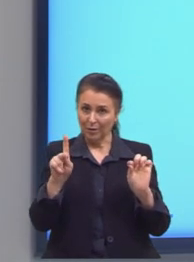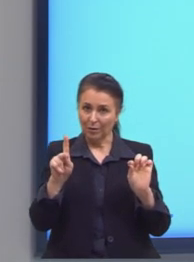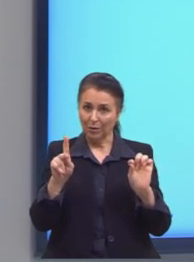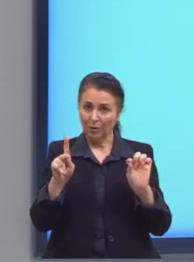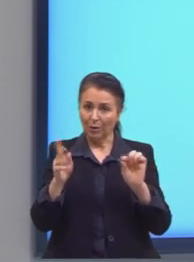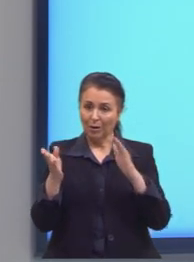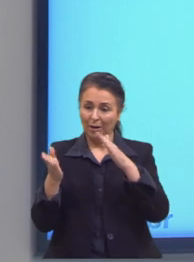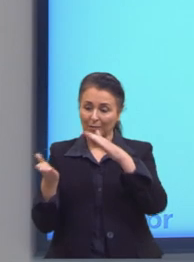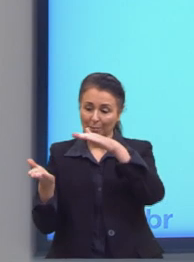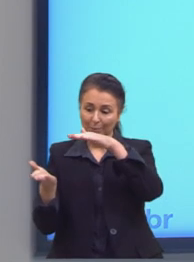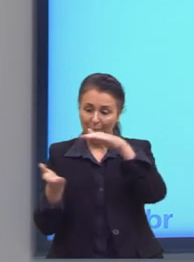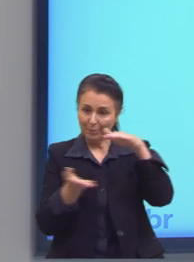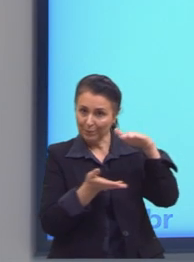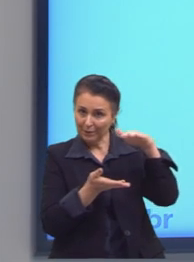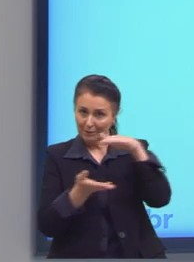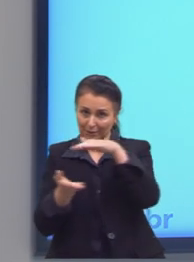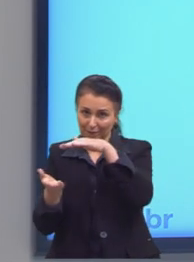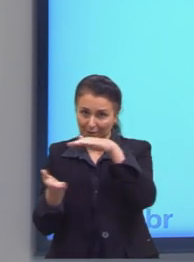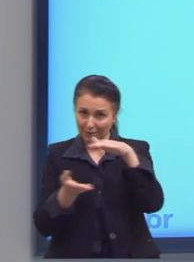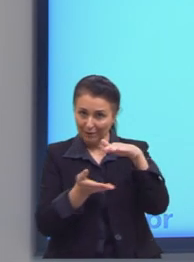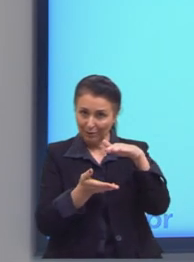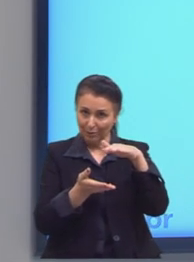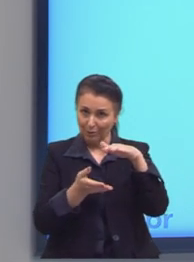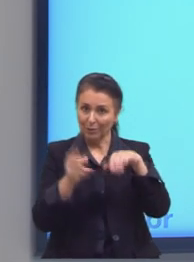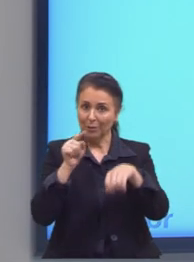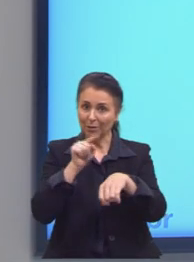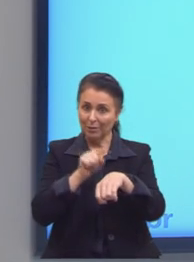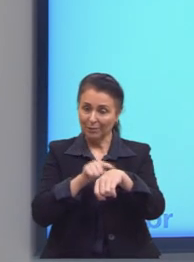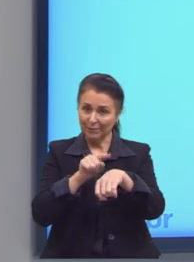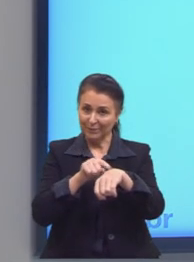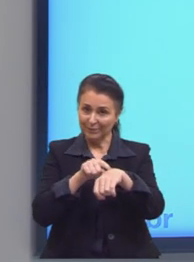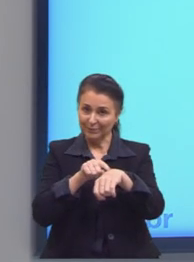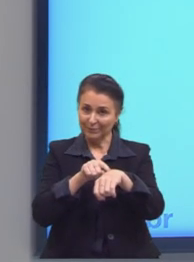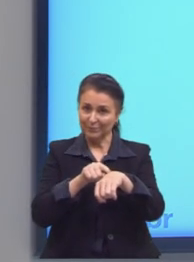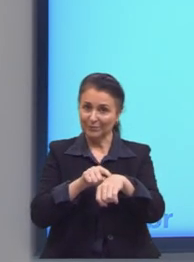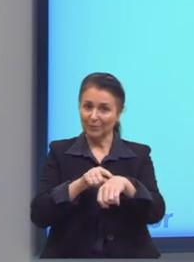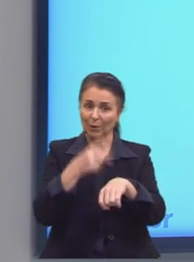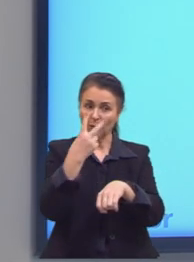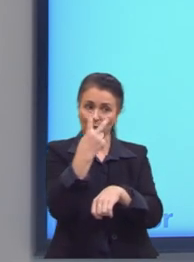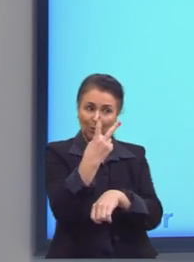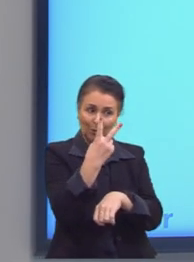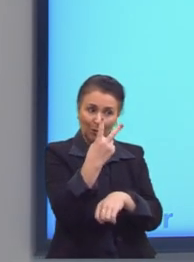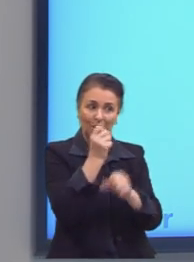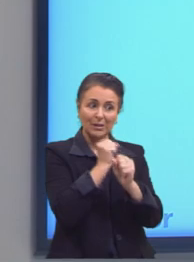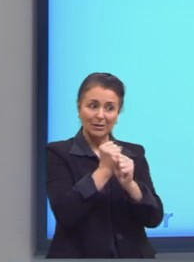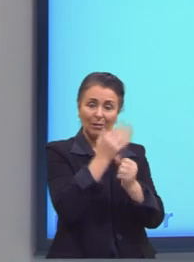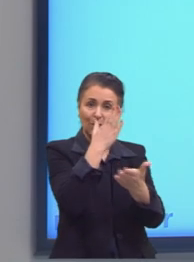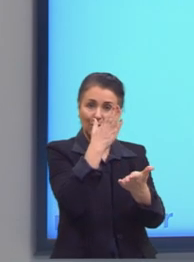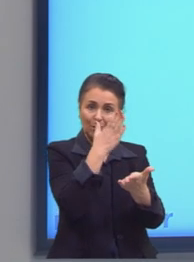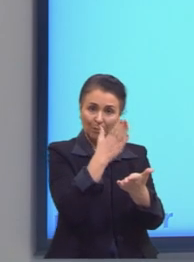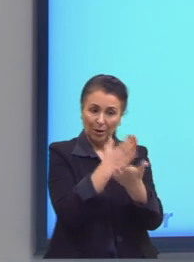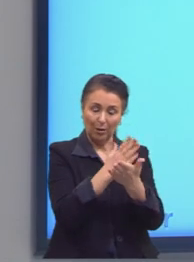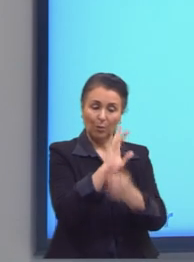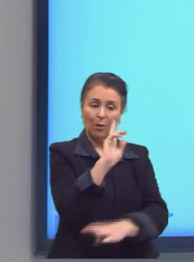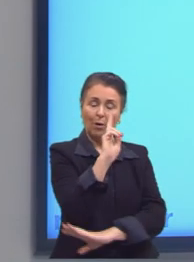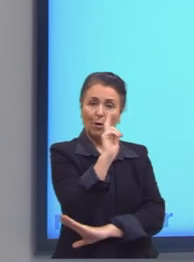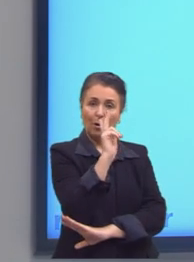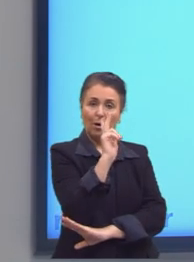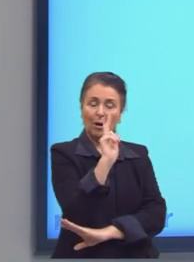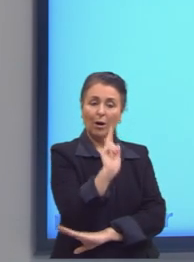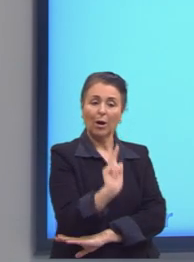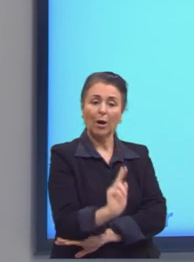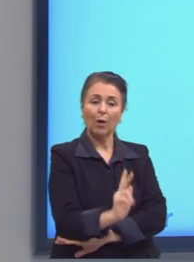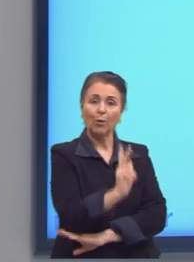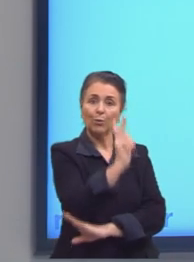ao eixo do tempo, ao eixo horizontal. E ela vai me dar, então, aos dois anos e meio, ela vai me dar a altura. A